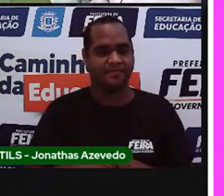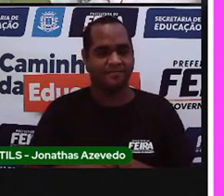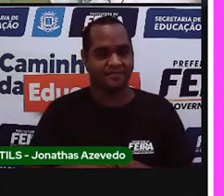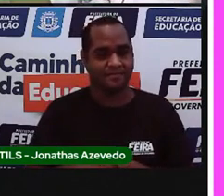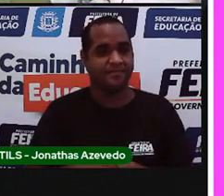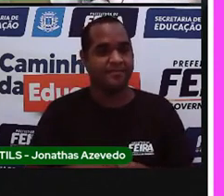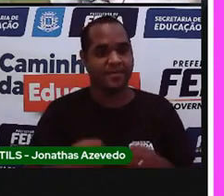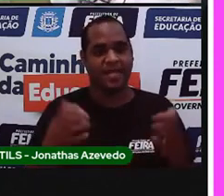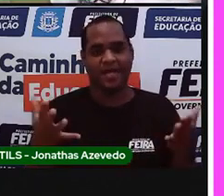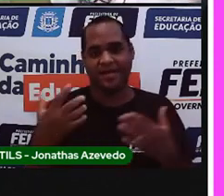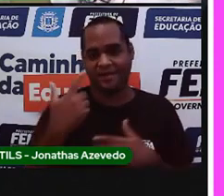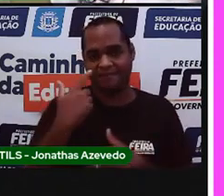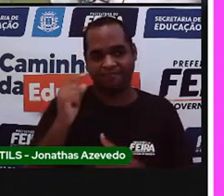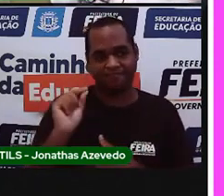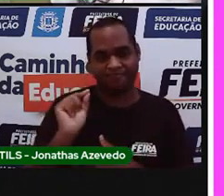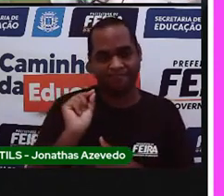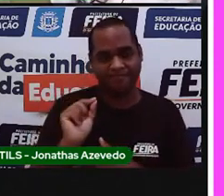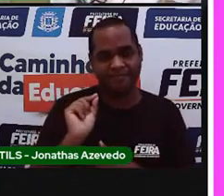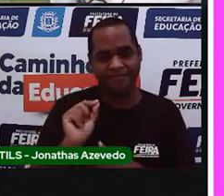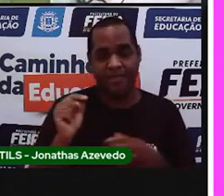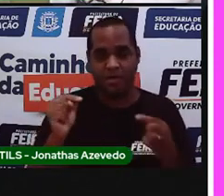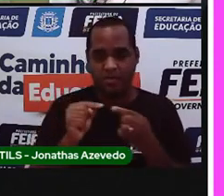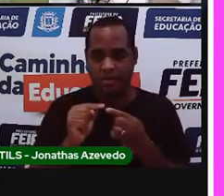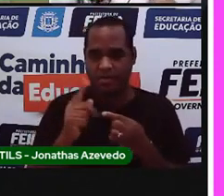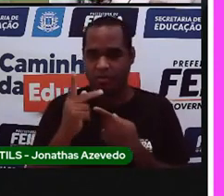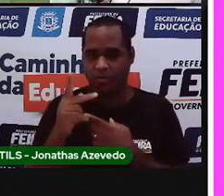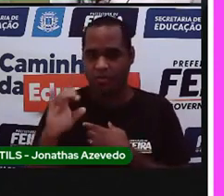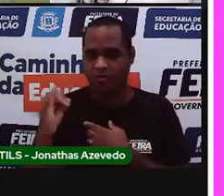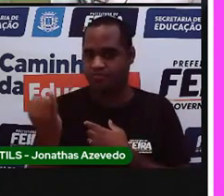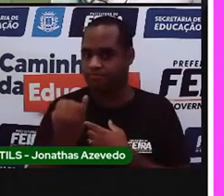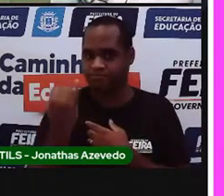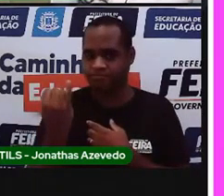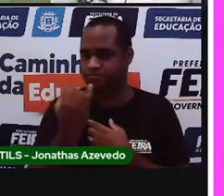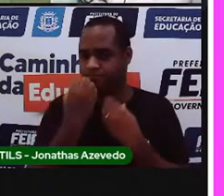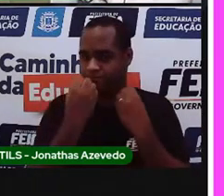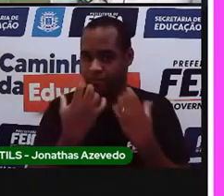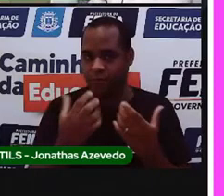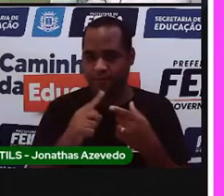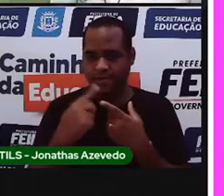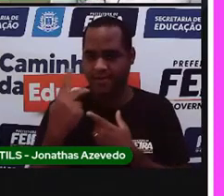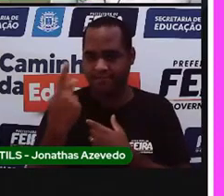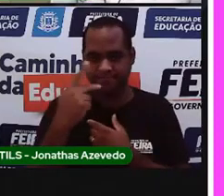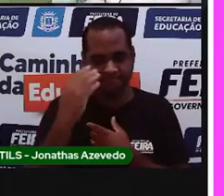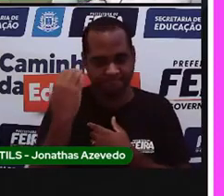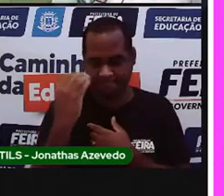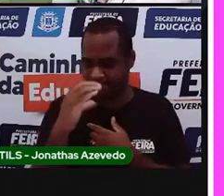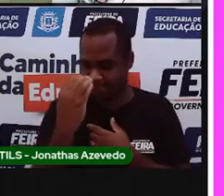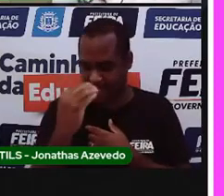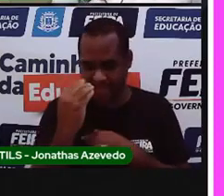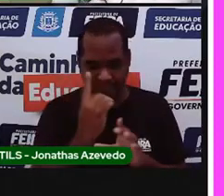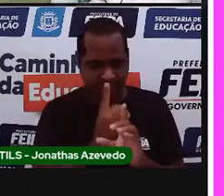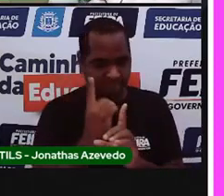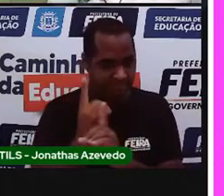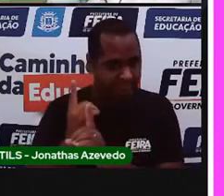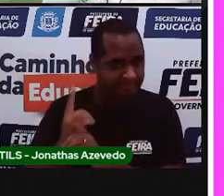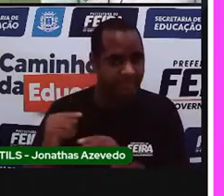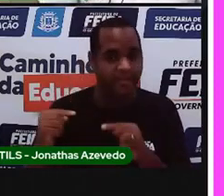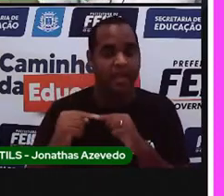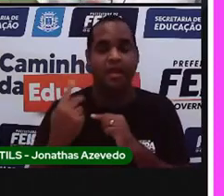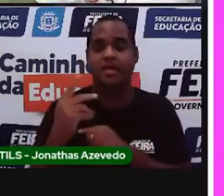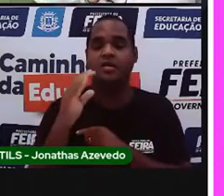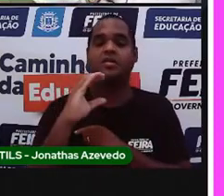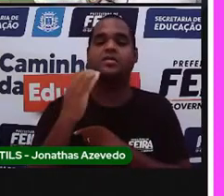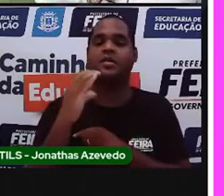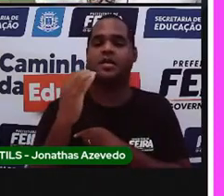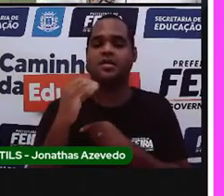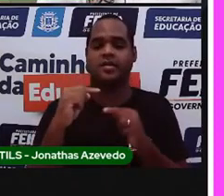Essa aqui é a parte onde você realmente vai ser um cientista. Porque o cientista, além